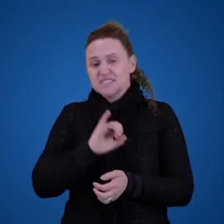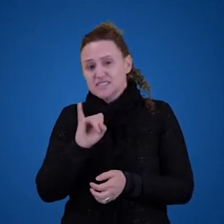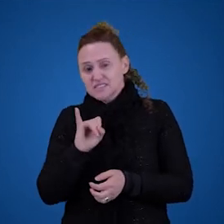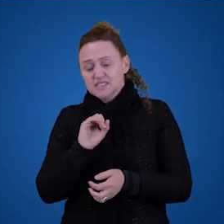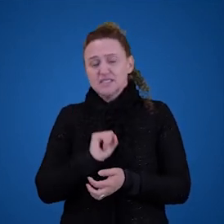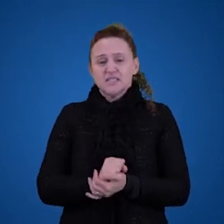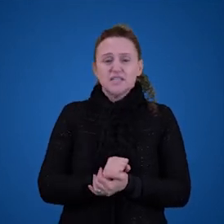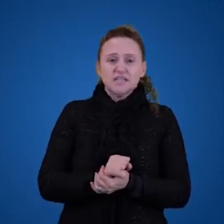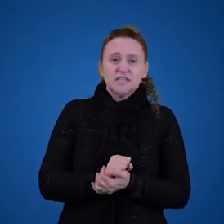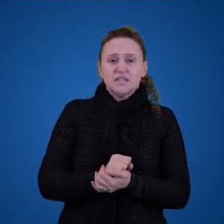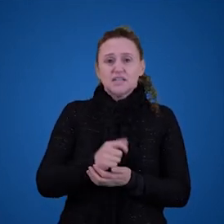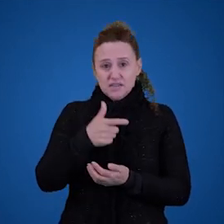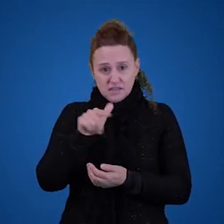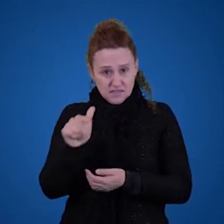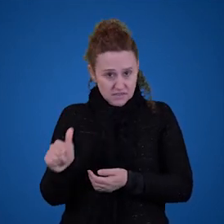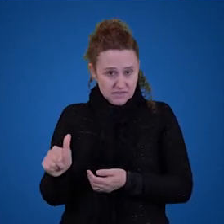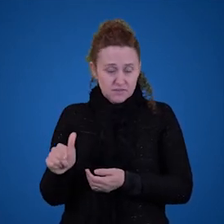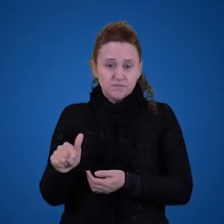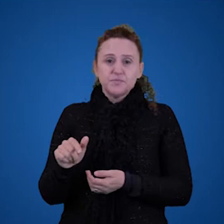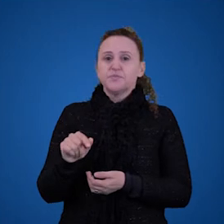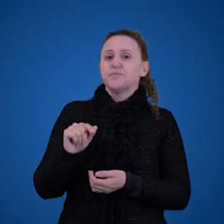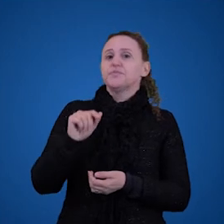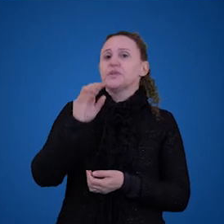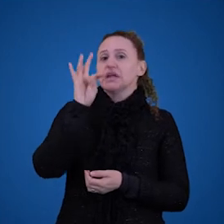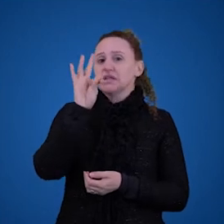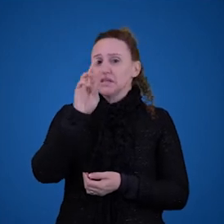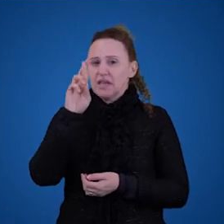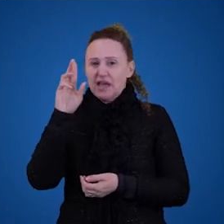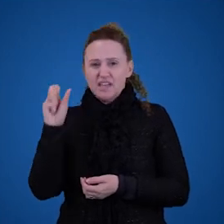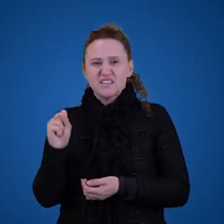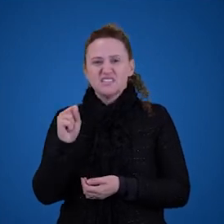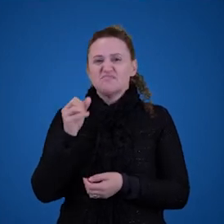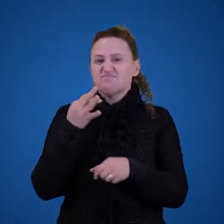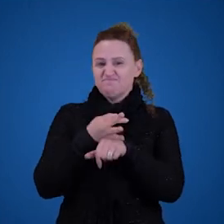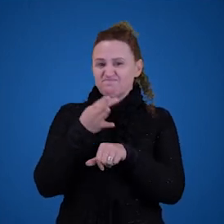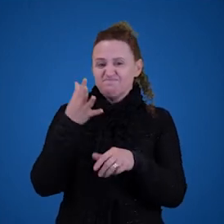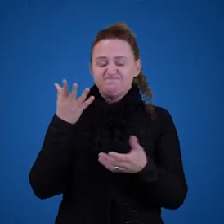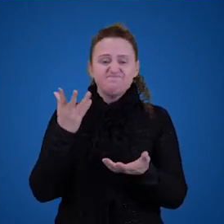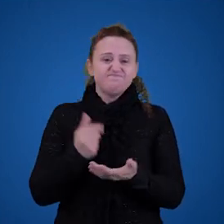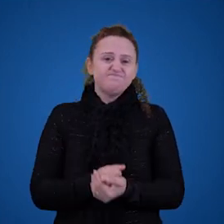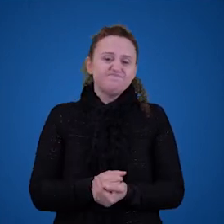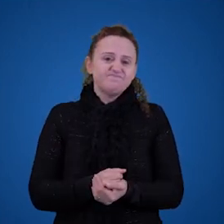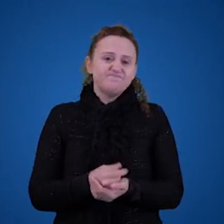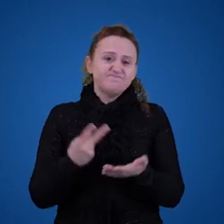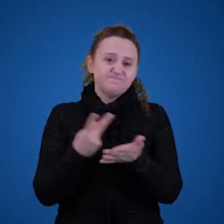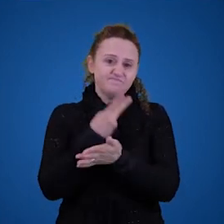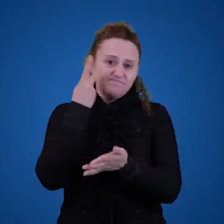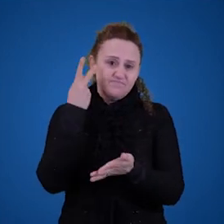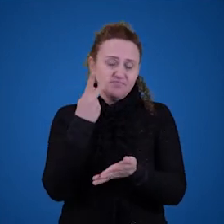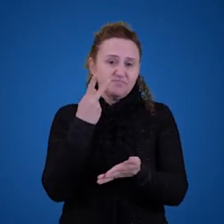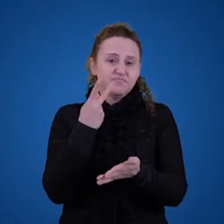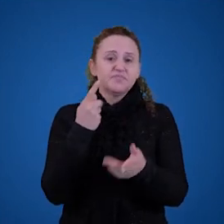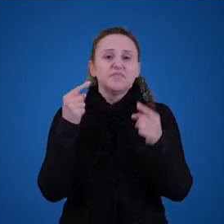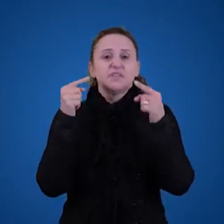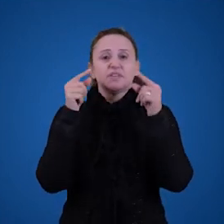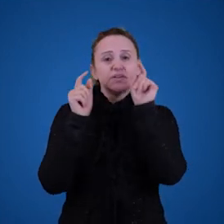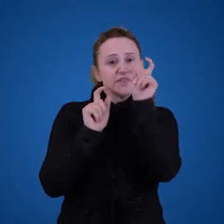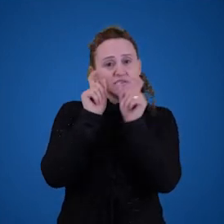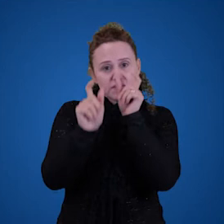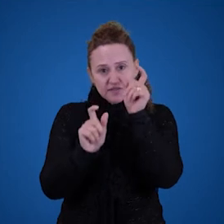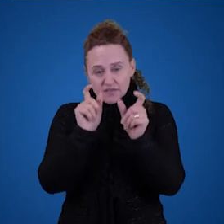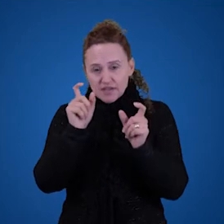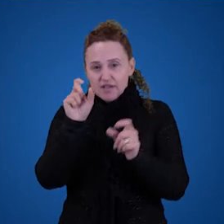TRS falha, novamente, em explicar como as palavras adquirem significado nesse contexto, como os termos singulares